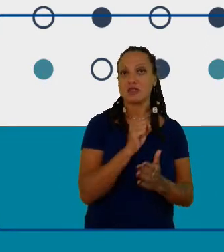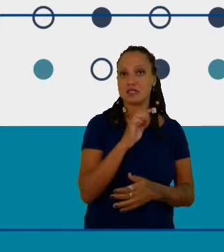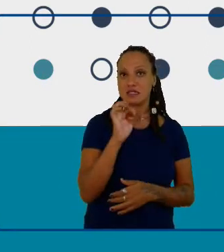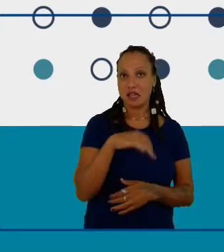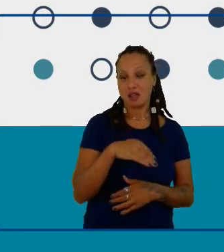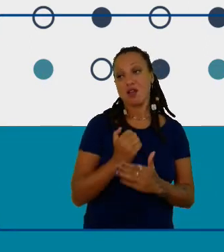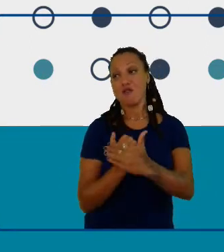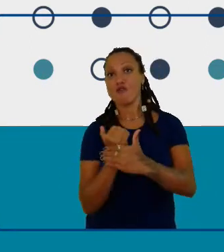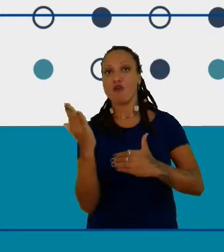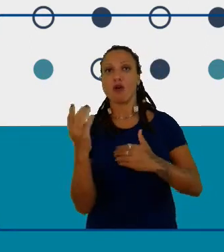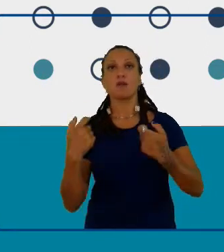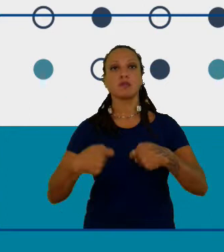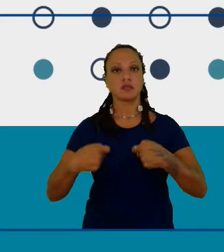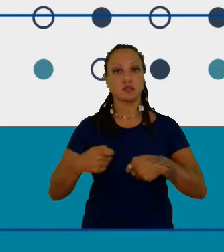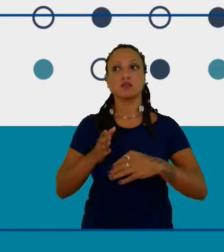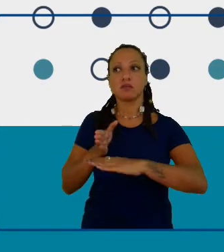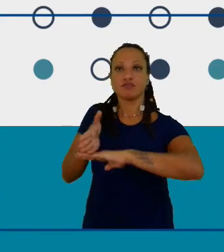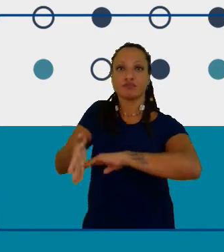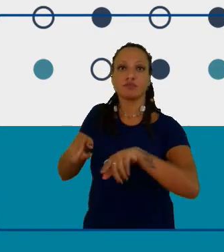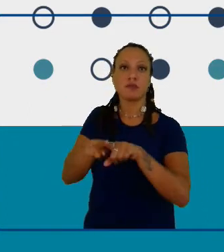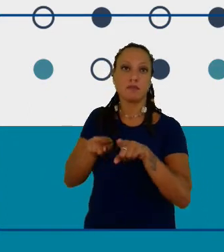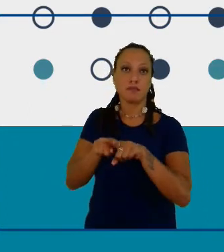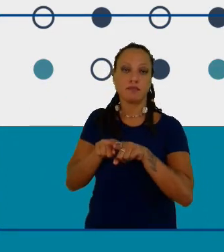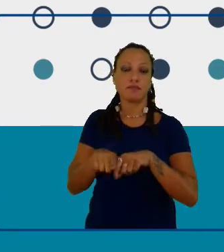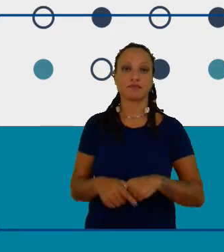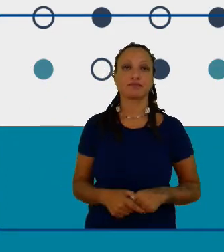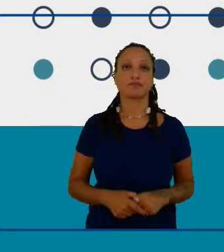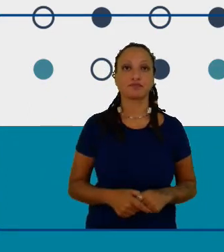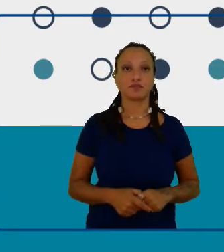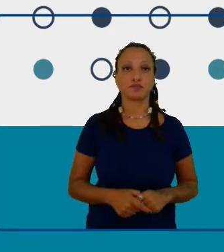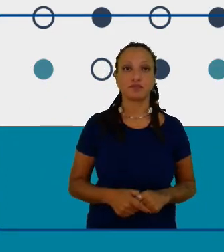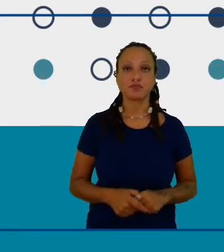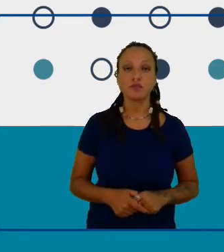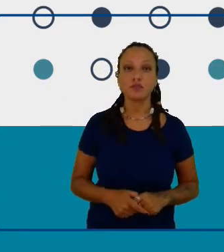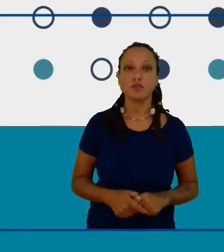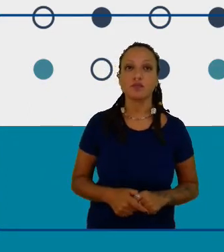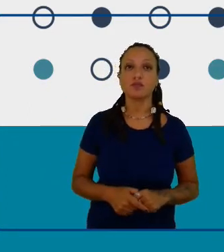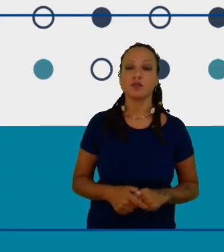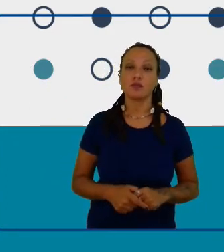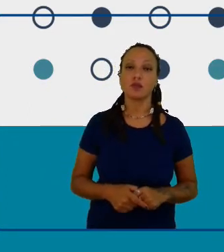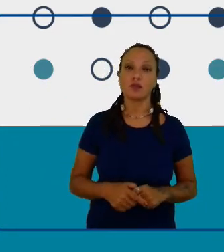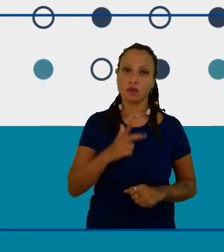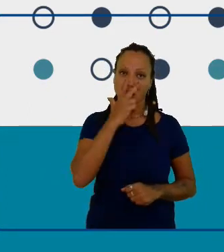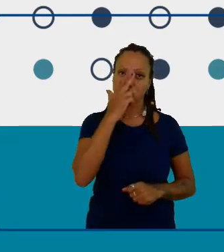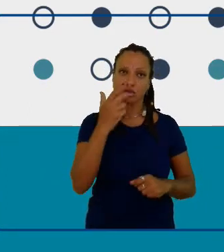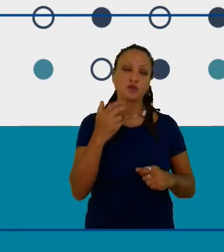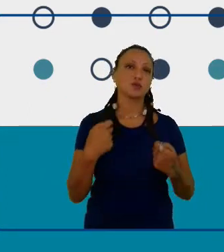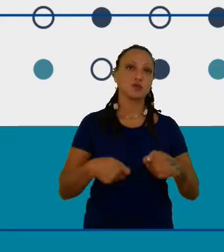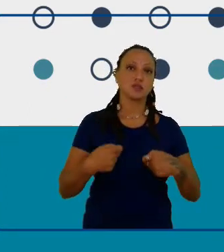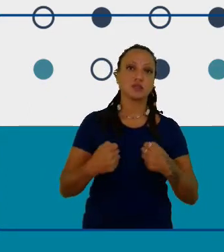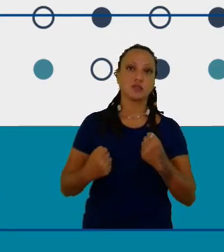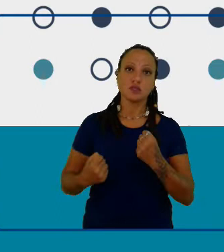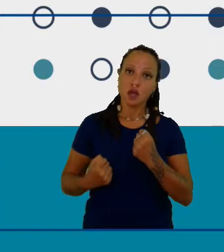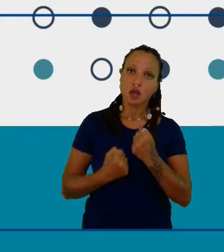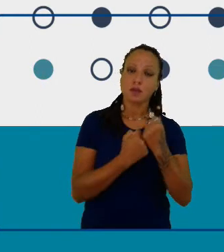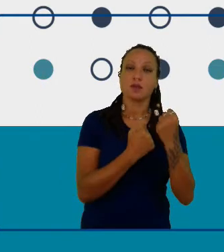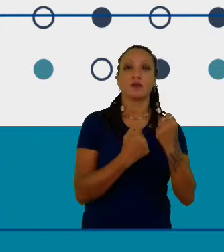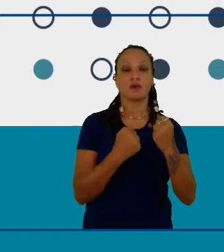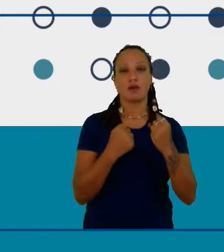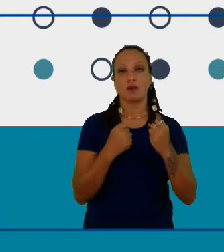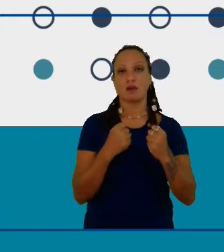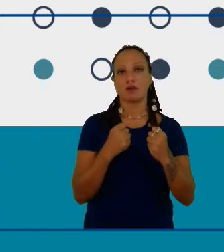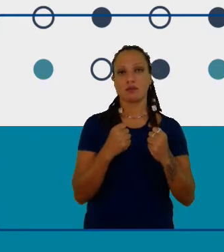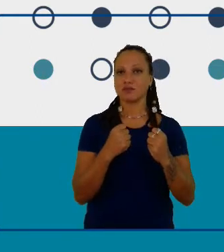então acho que deveria apoiar essa agenda STEM e é uma grande